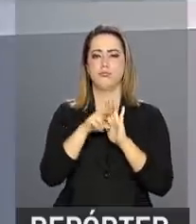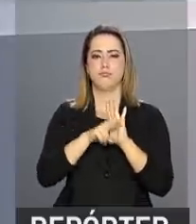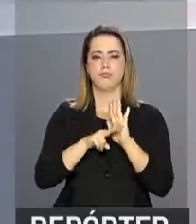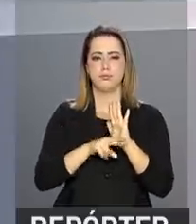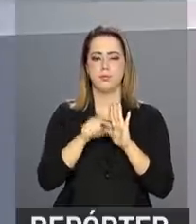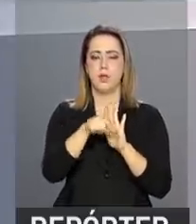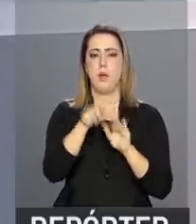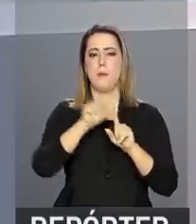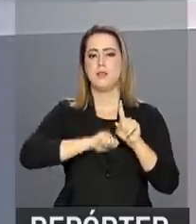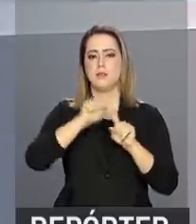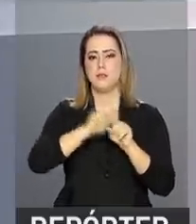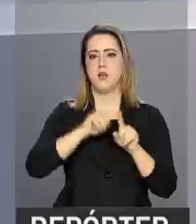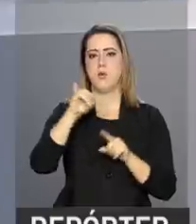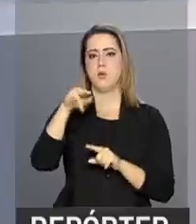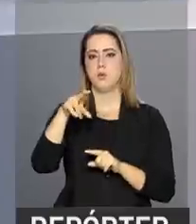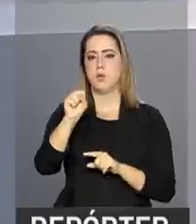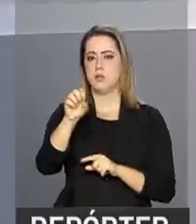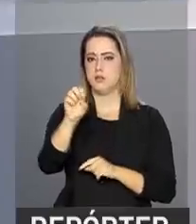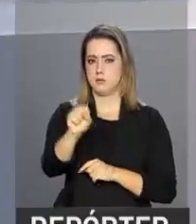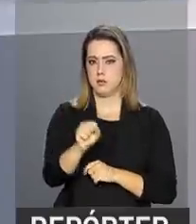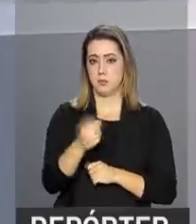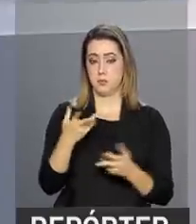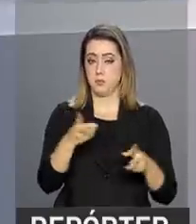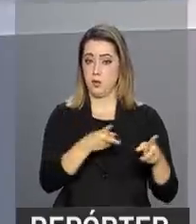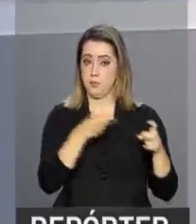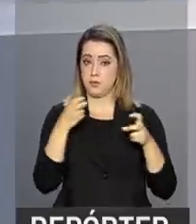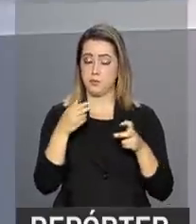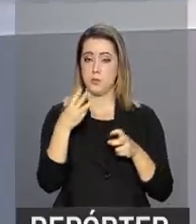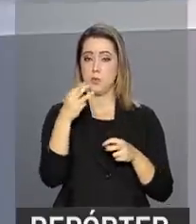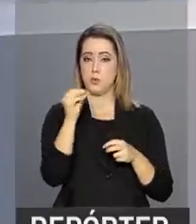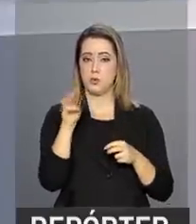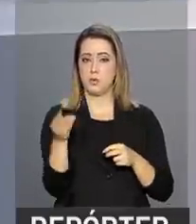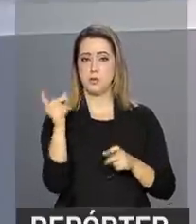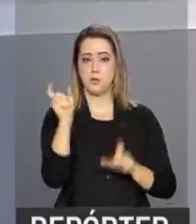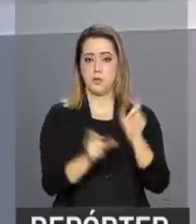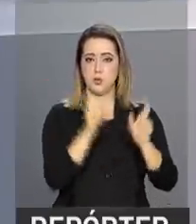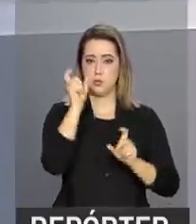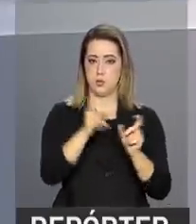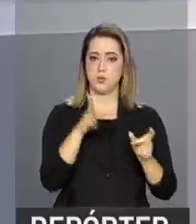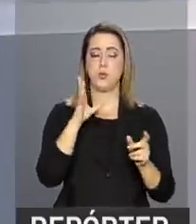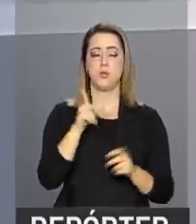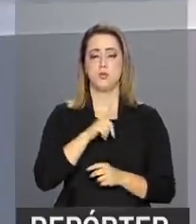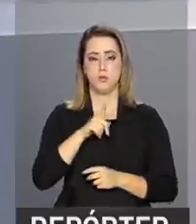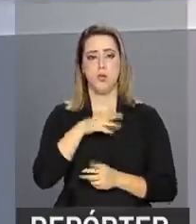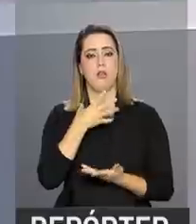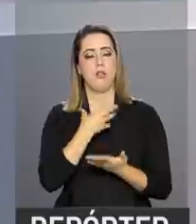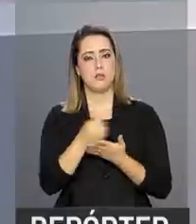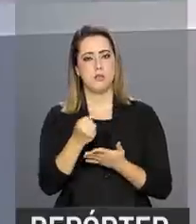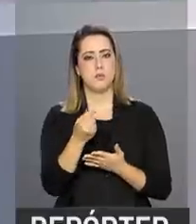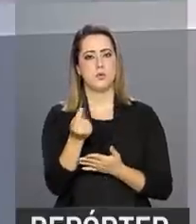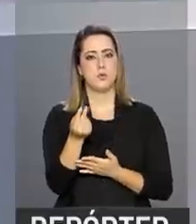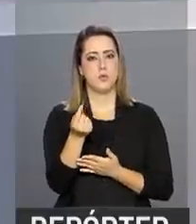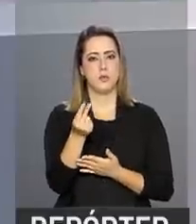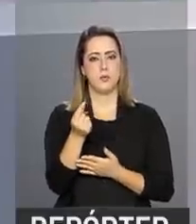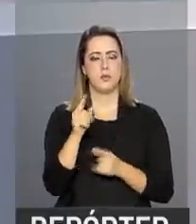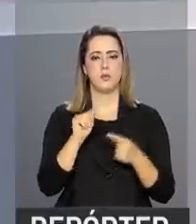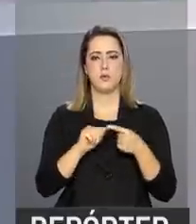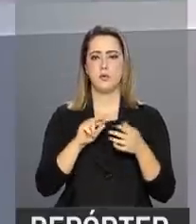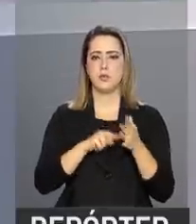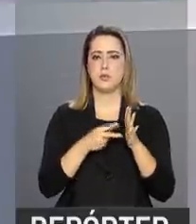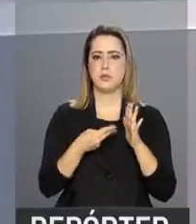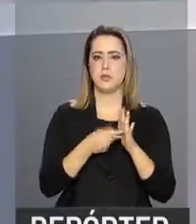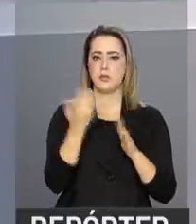mensal de pagamentos do INSS. A estimativa é de que 30 milhões de brasileiros vão receber o adiantamento, que